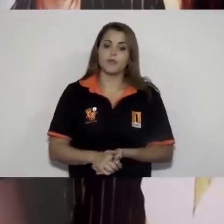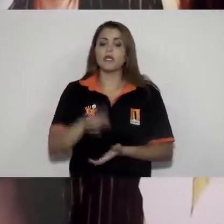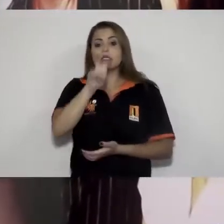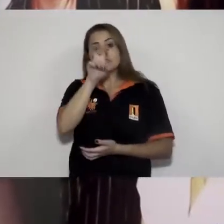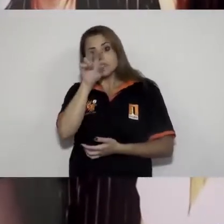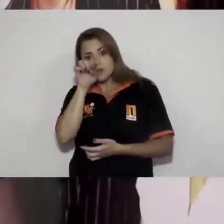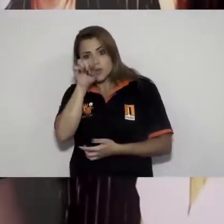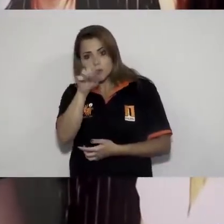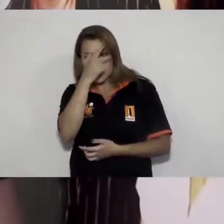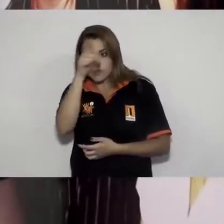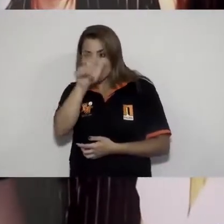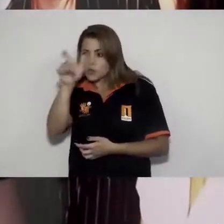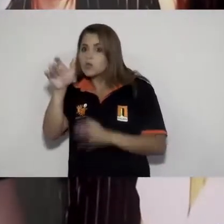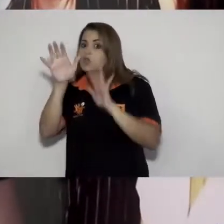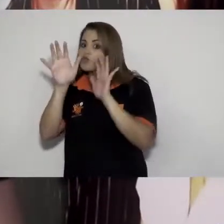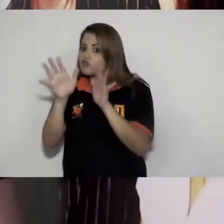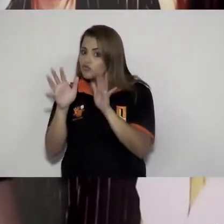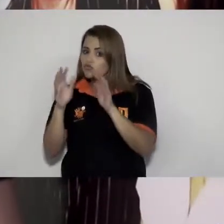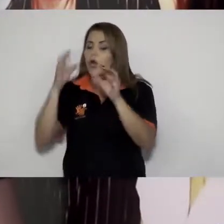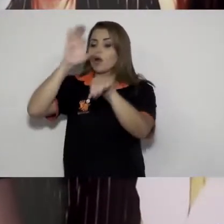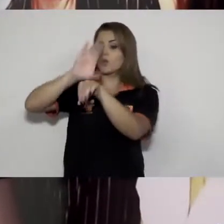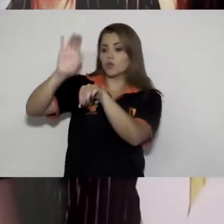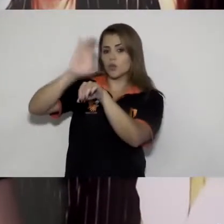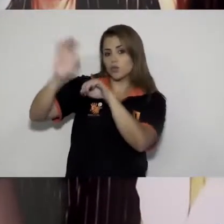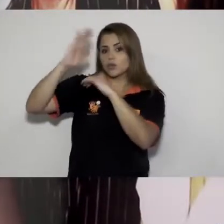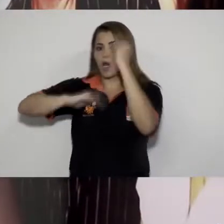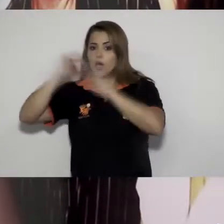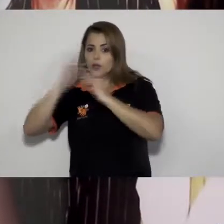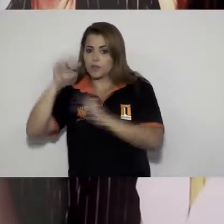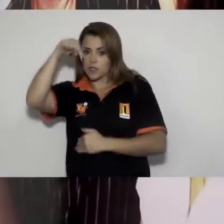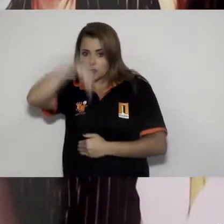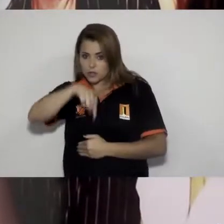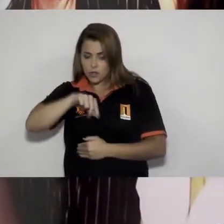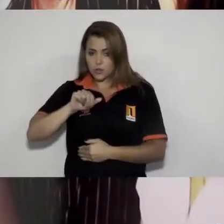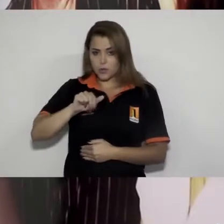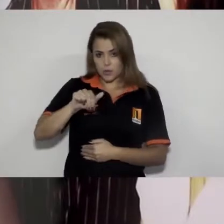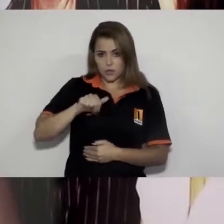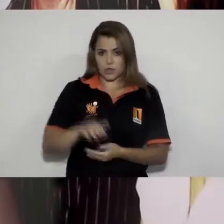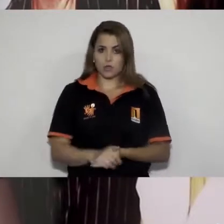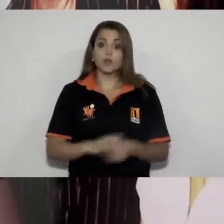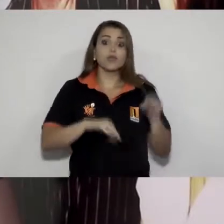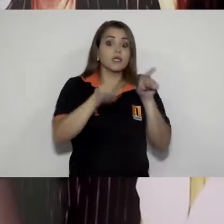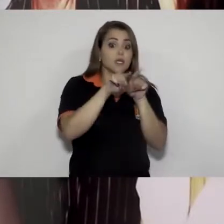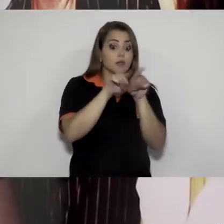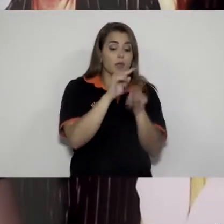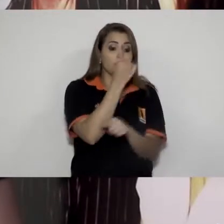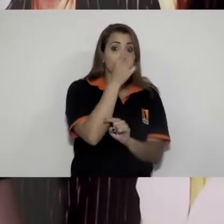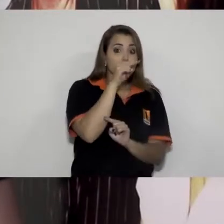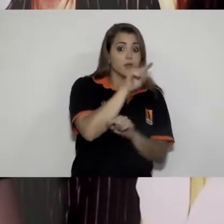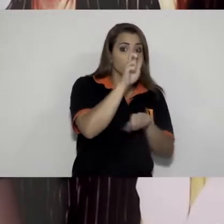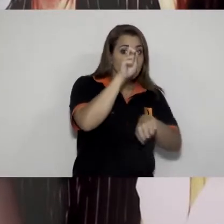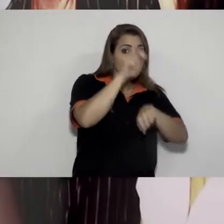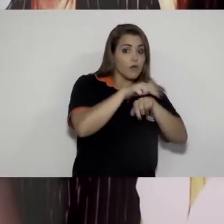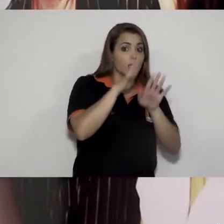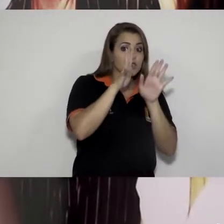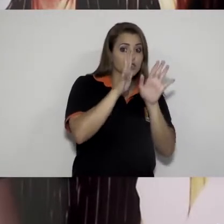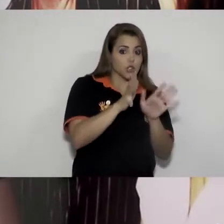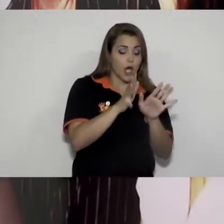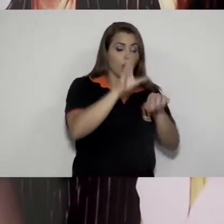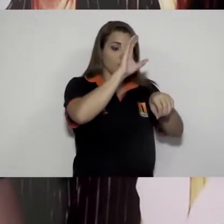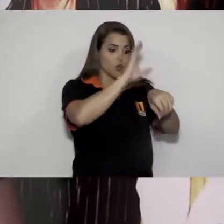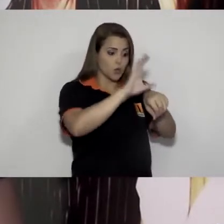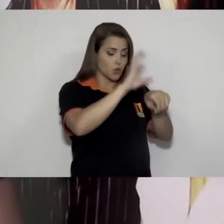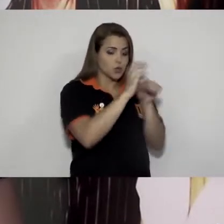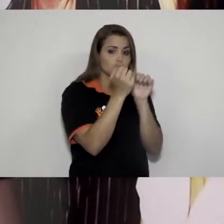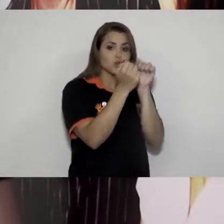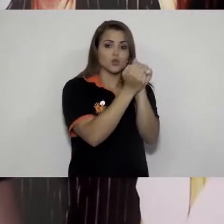pessoas passaram para os nossos programas de qualificação profissional, além de oportunizarmos mais de mil vagas nos nossos programas de qualificação profissional,